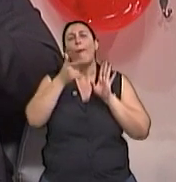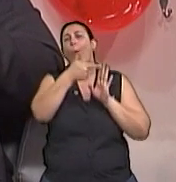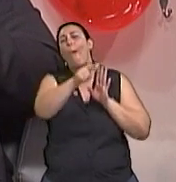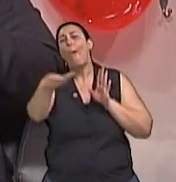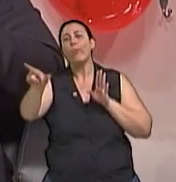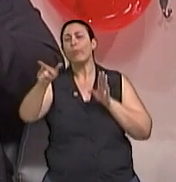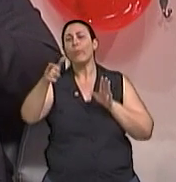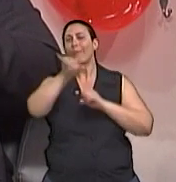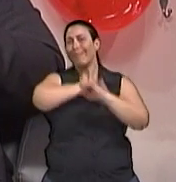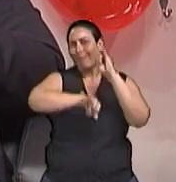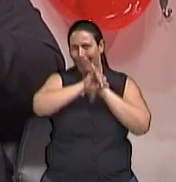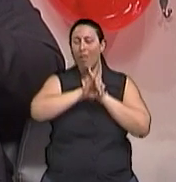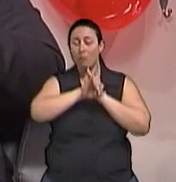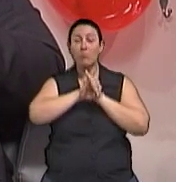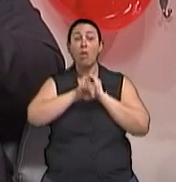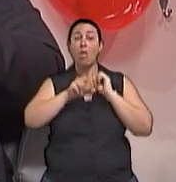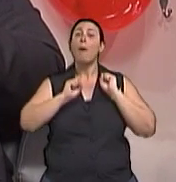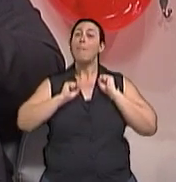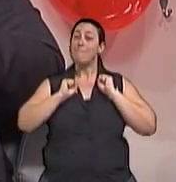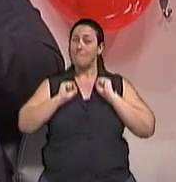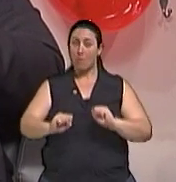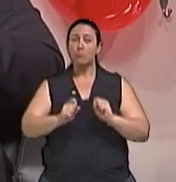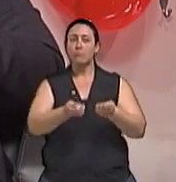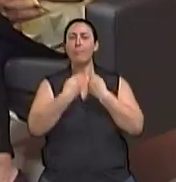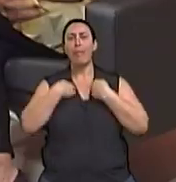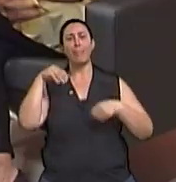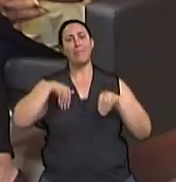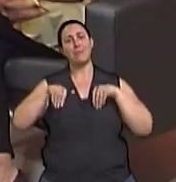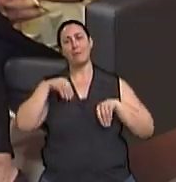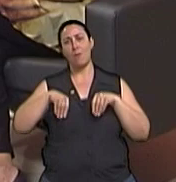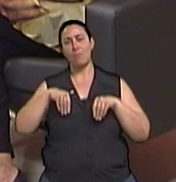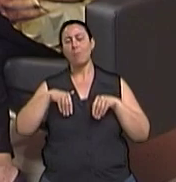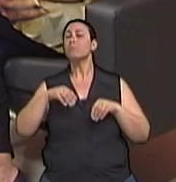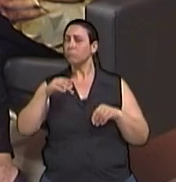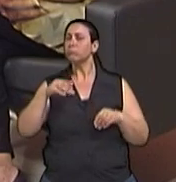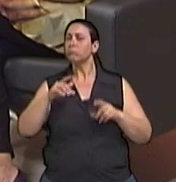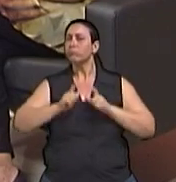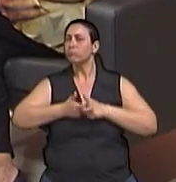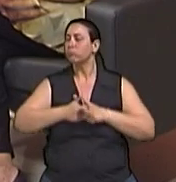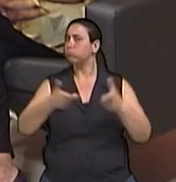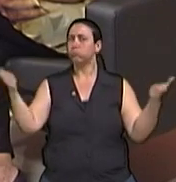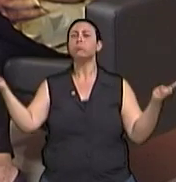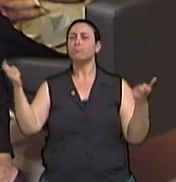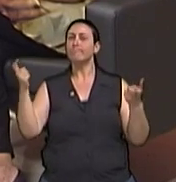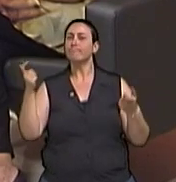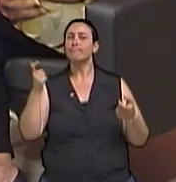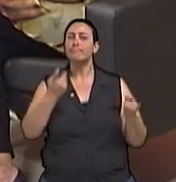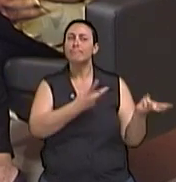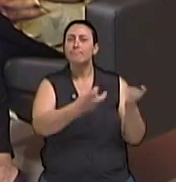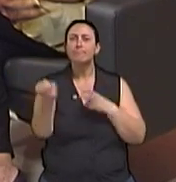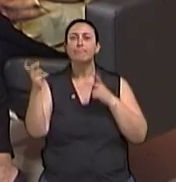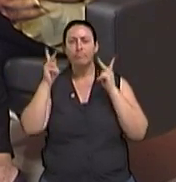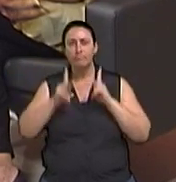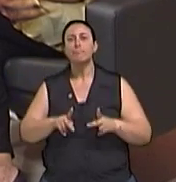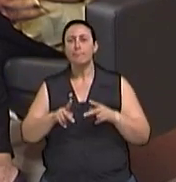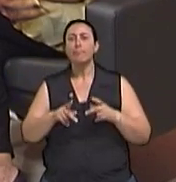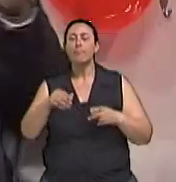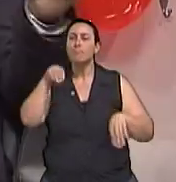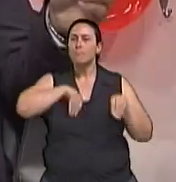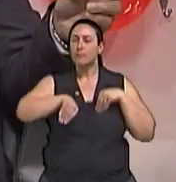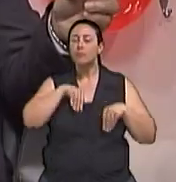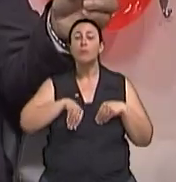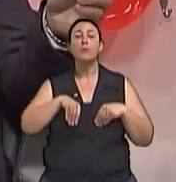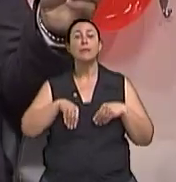um fator causal de depressão. Aumenta comprovadamente, de acordo com a pesquisa, o risco de